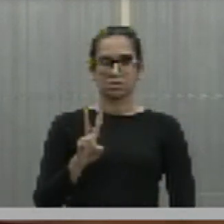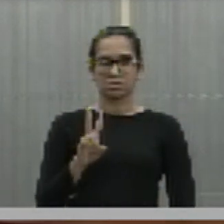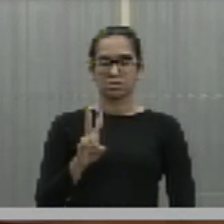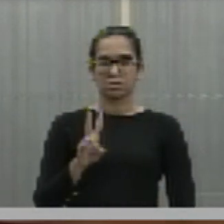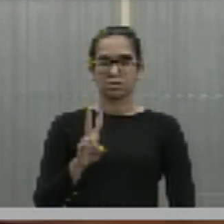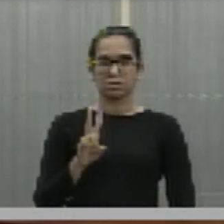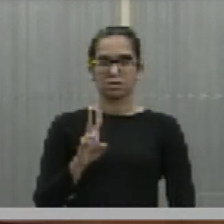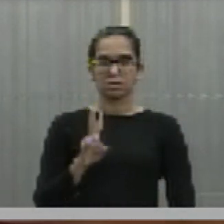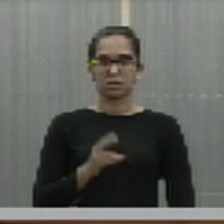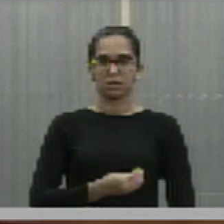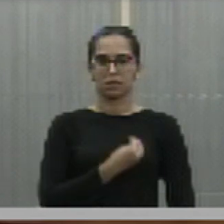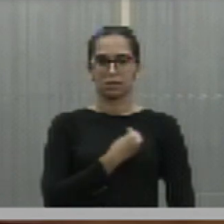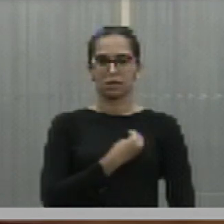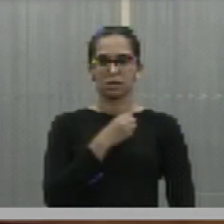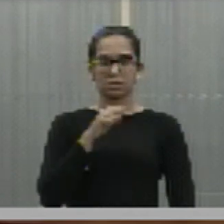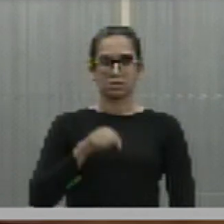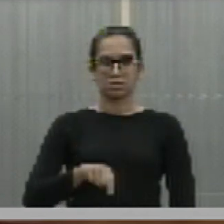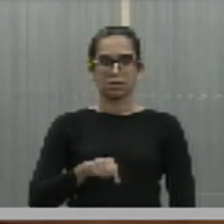Ausente.